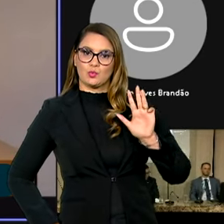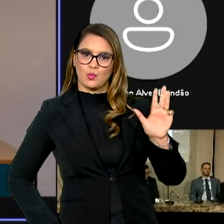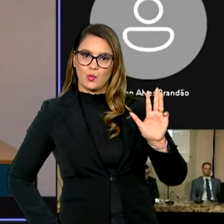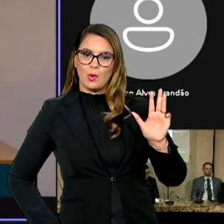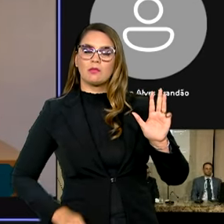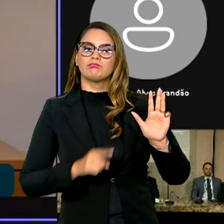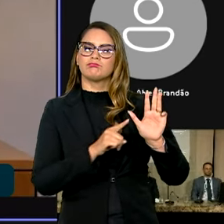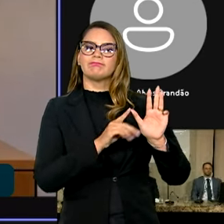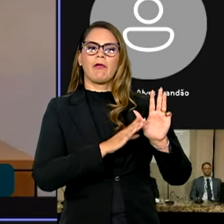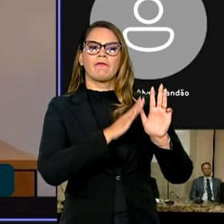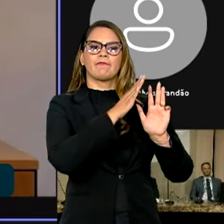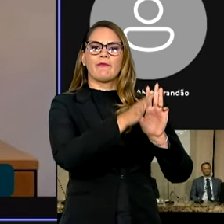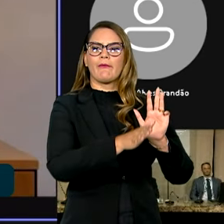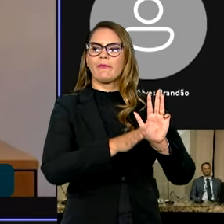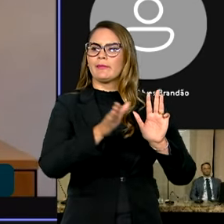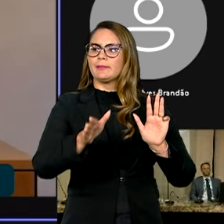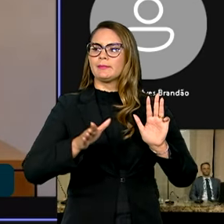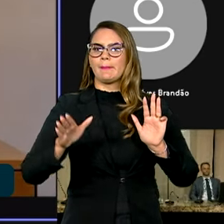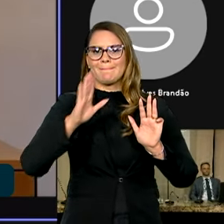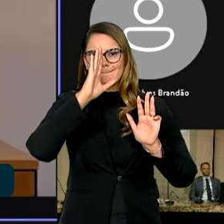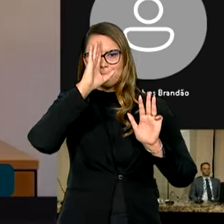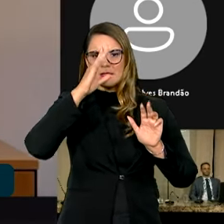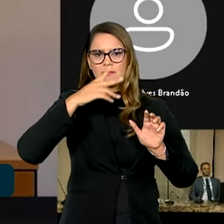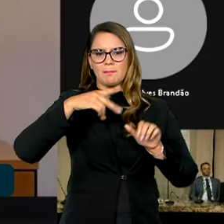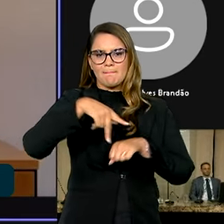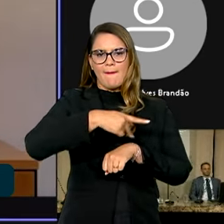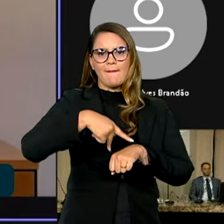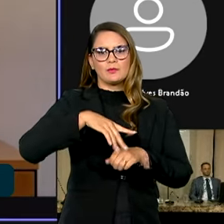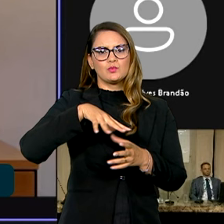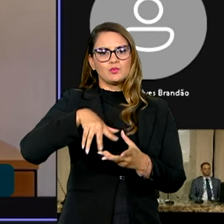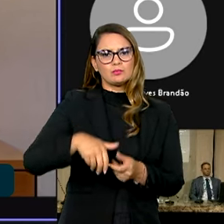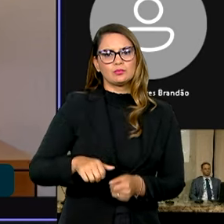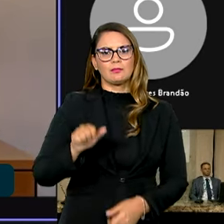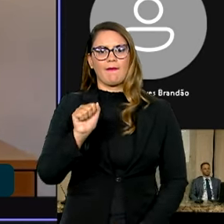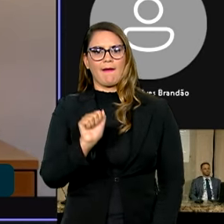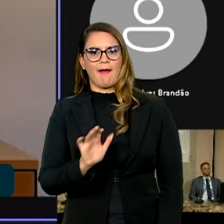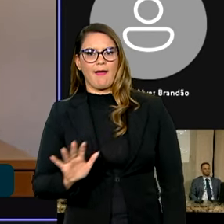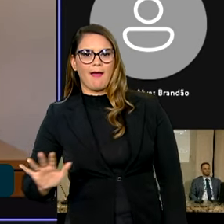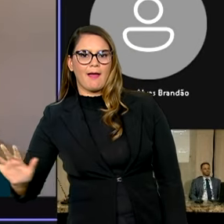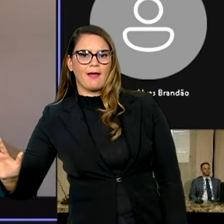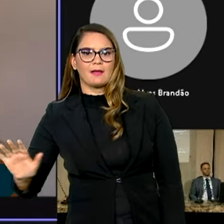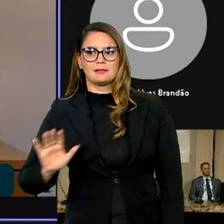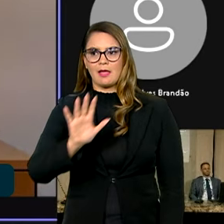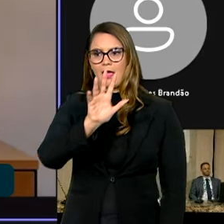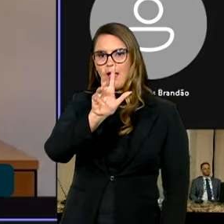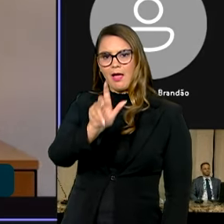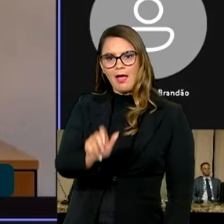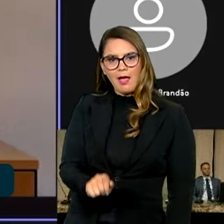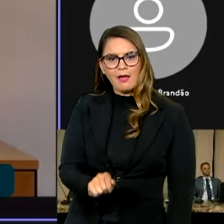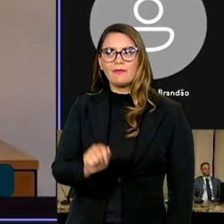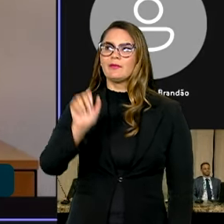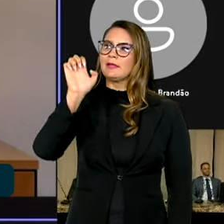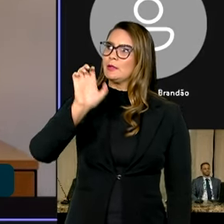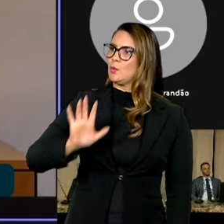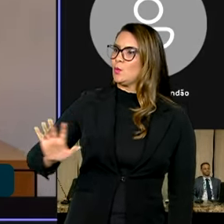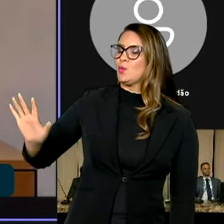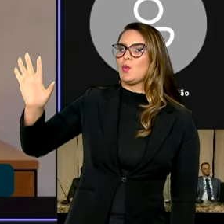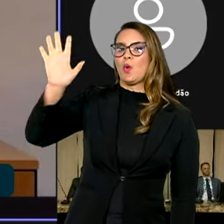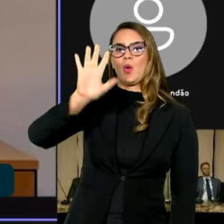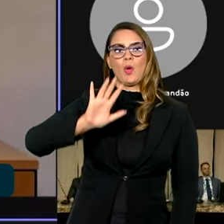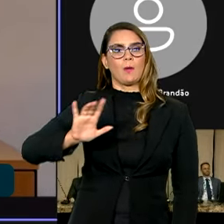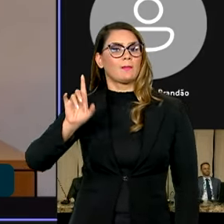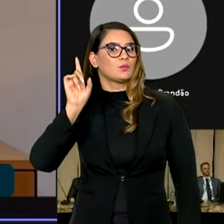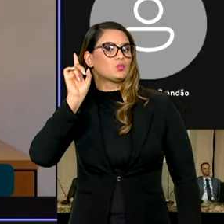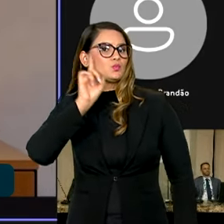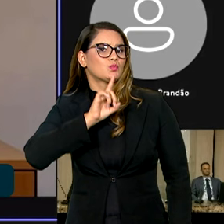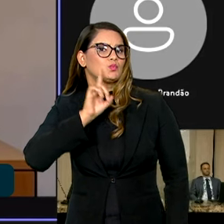aos principais mercados do mundo, na Ásia, na África, na Europa, nos